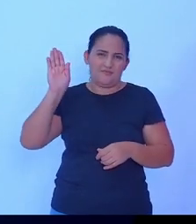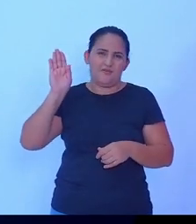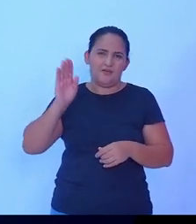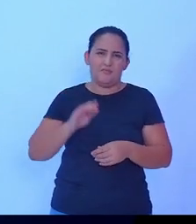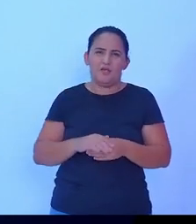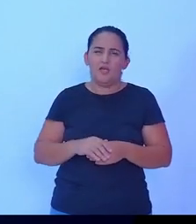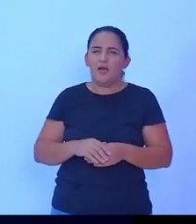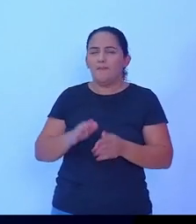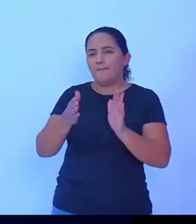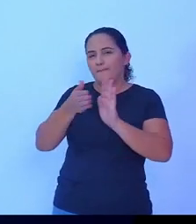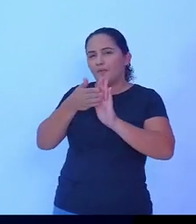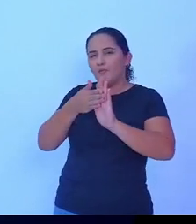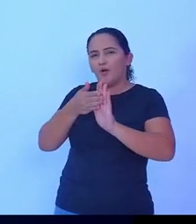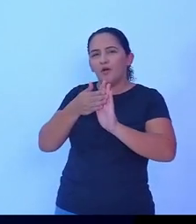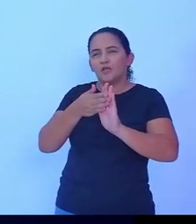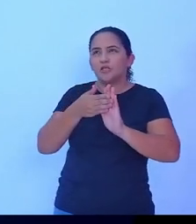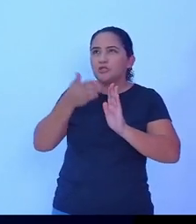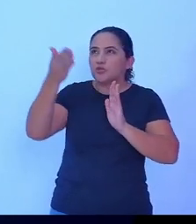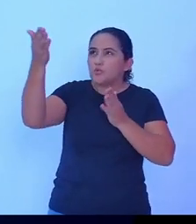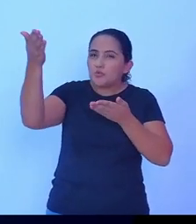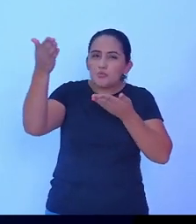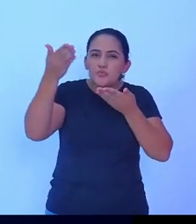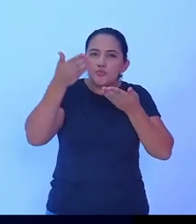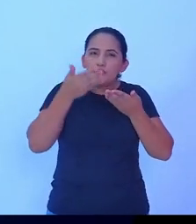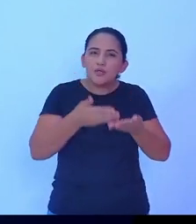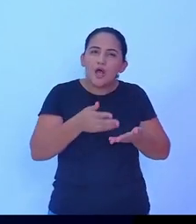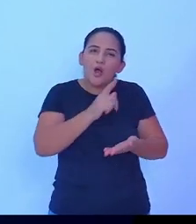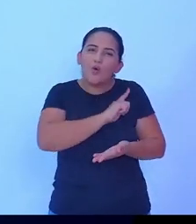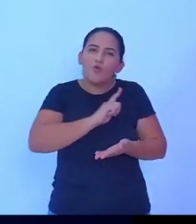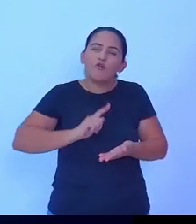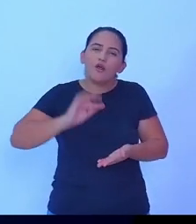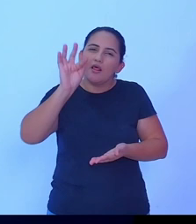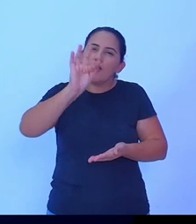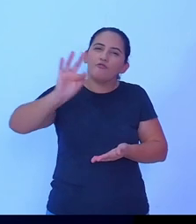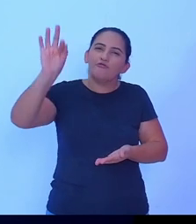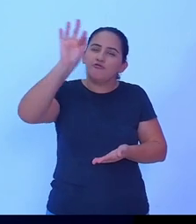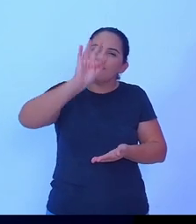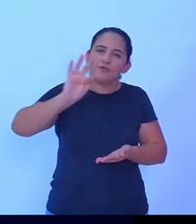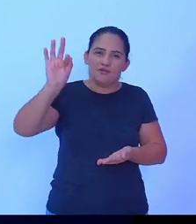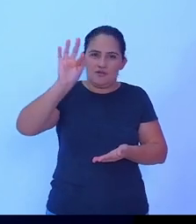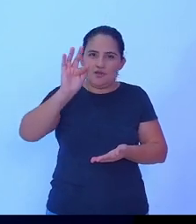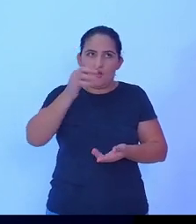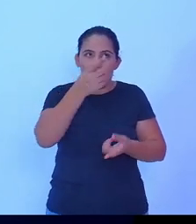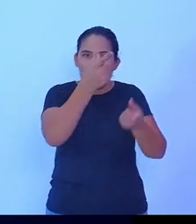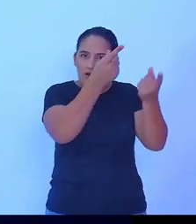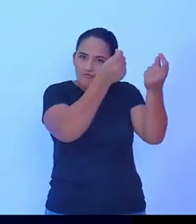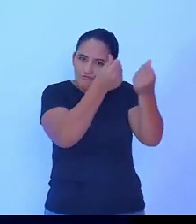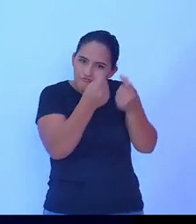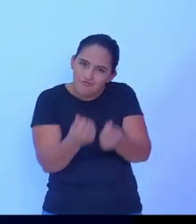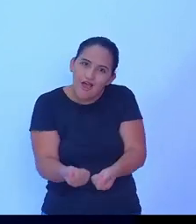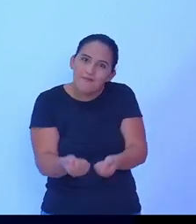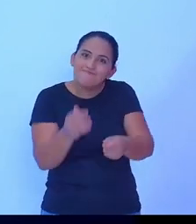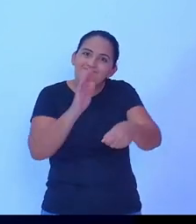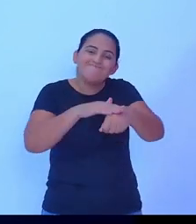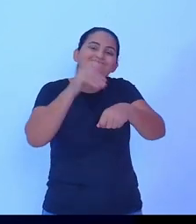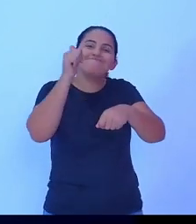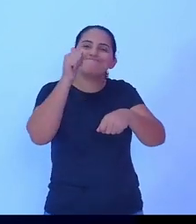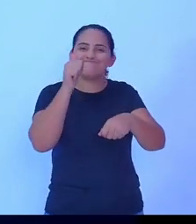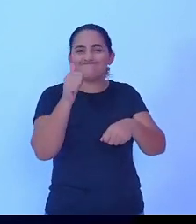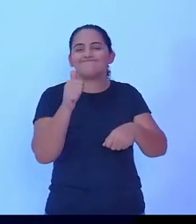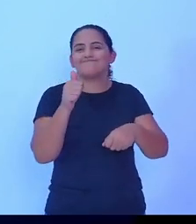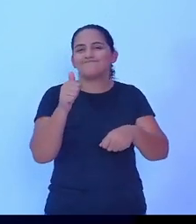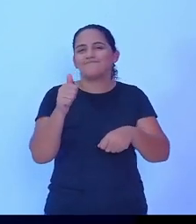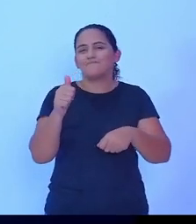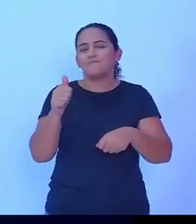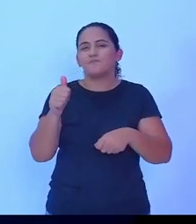com o governo federal para que a receita seja maior, não só do município, mas que a gente pode ter uma